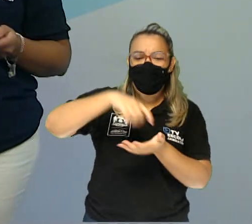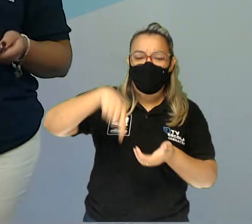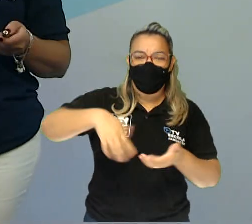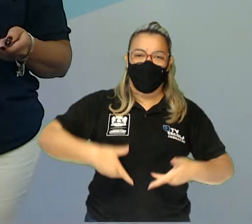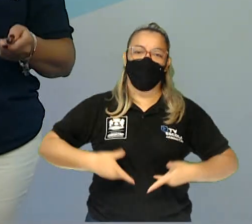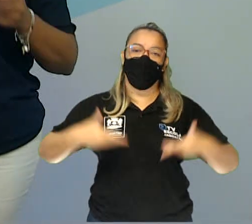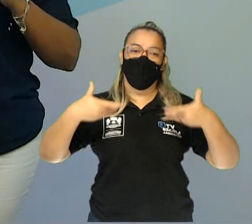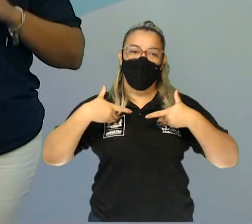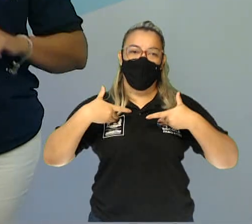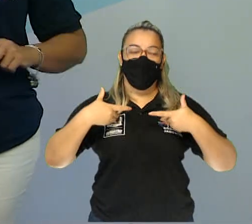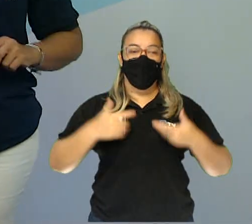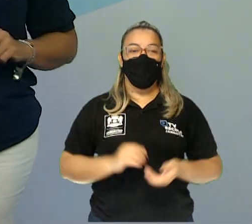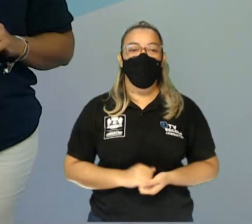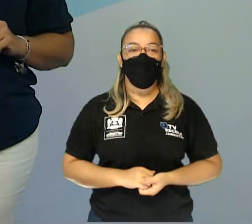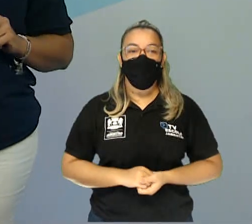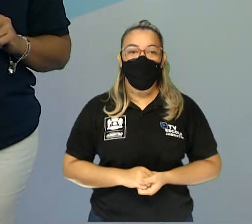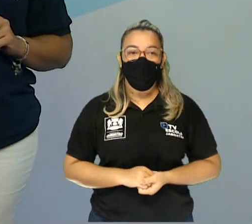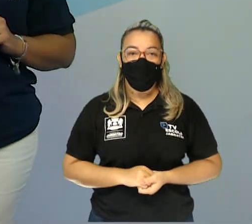Prazeres.